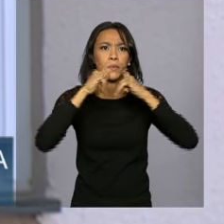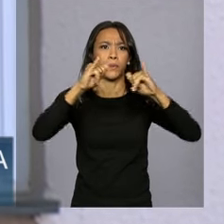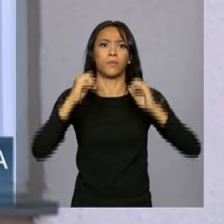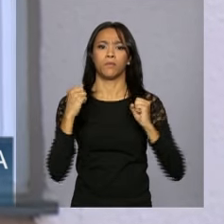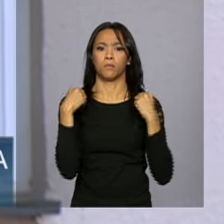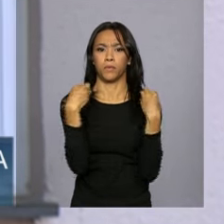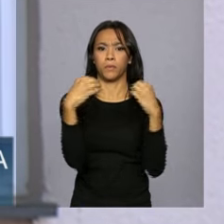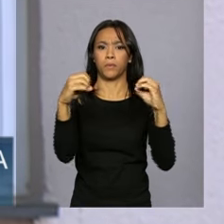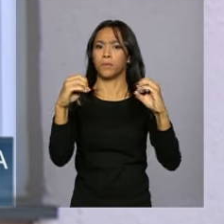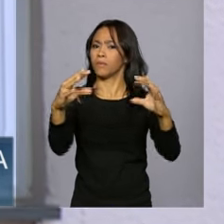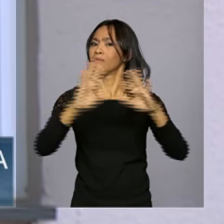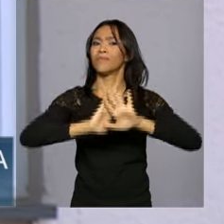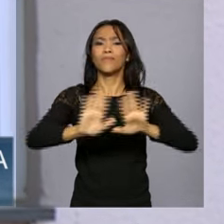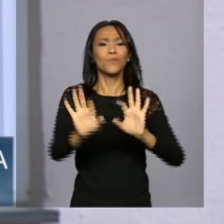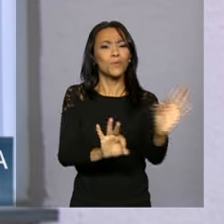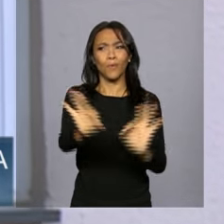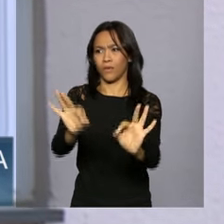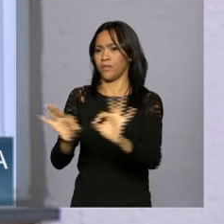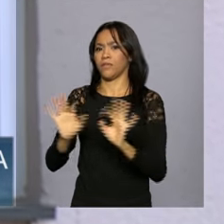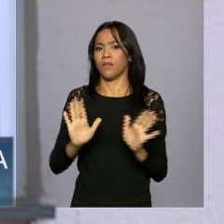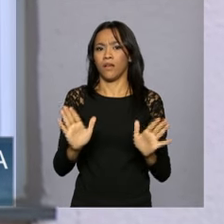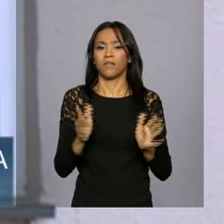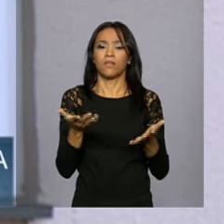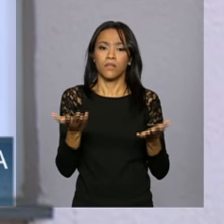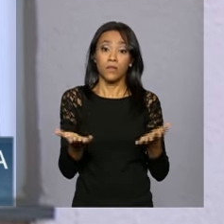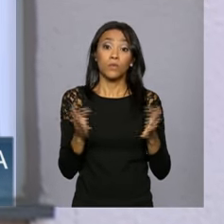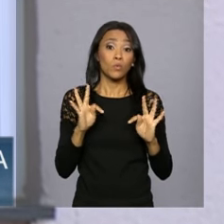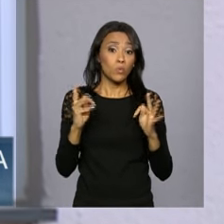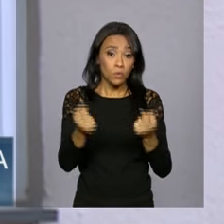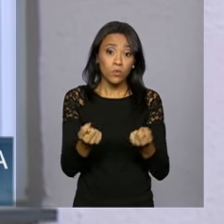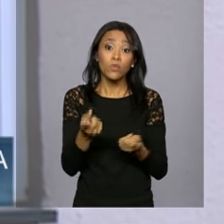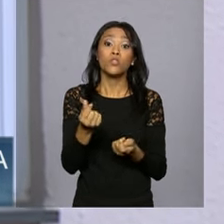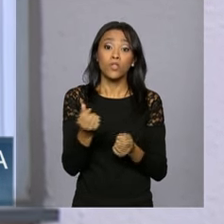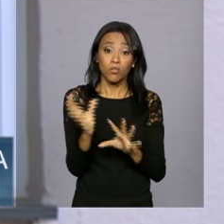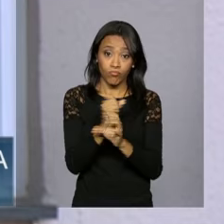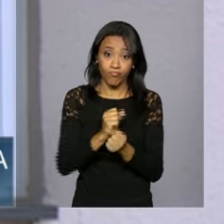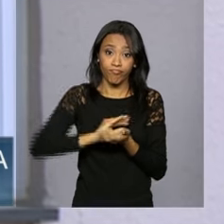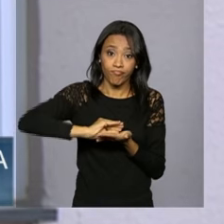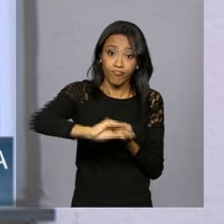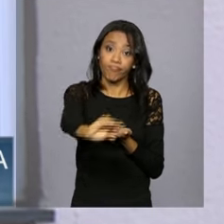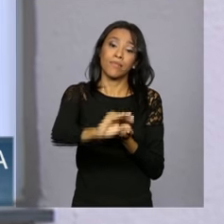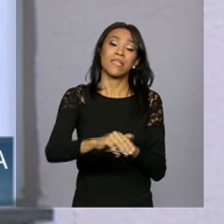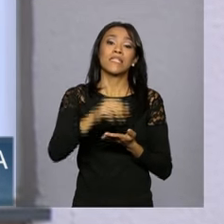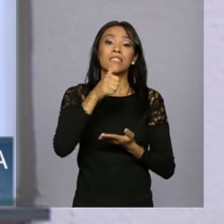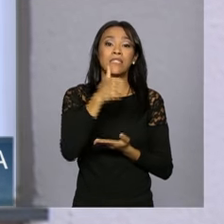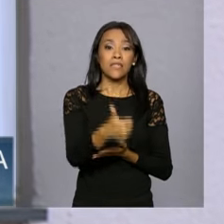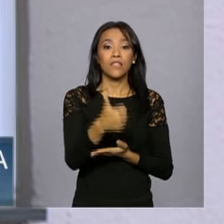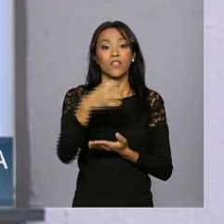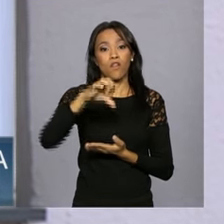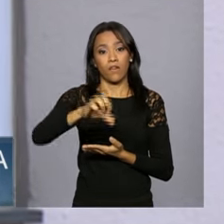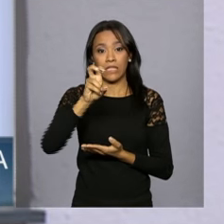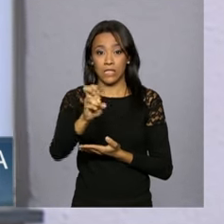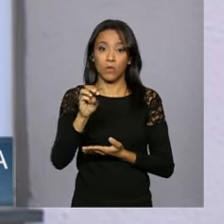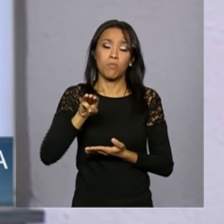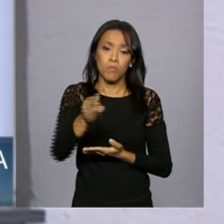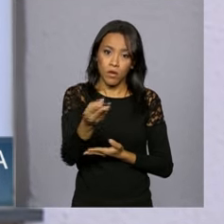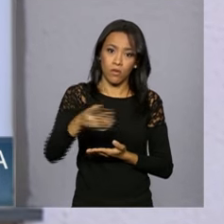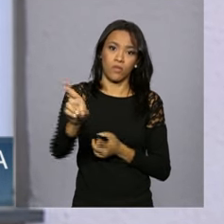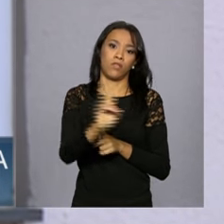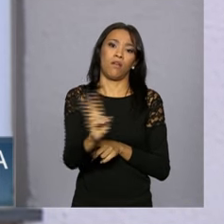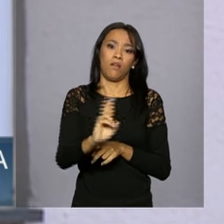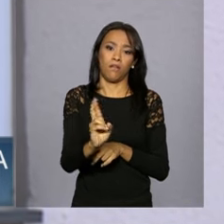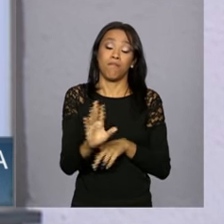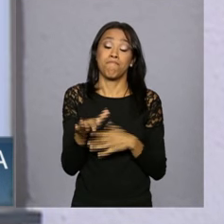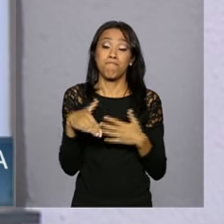a construção desse condomínio especificamente, foram investidos 195 milhões de reais. Mas